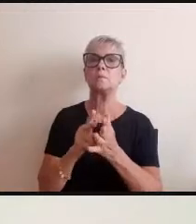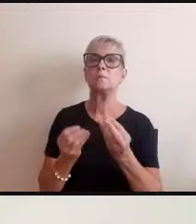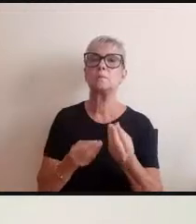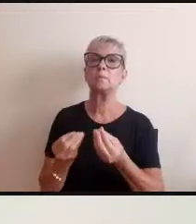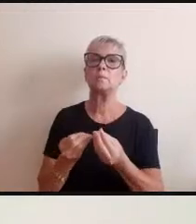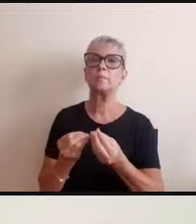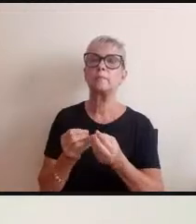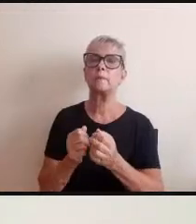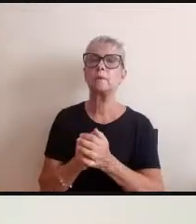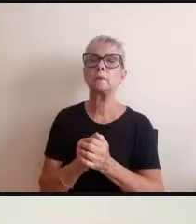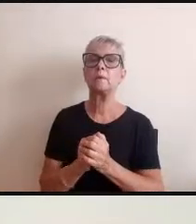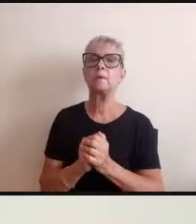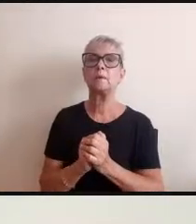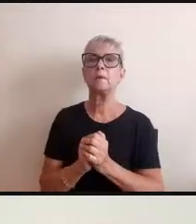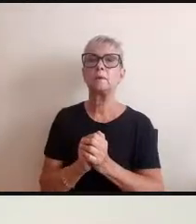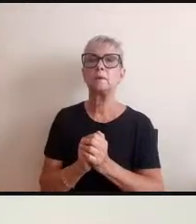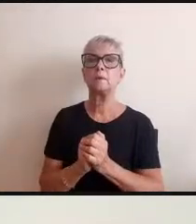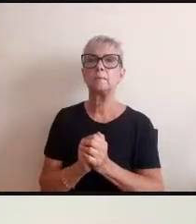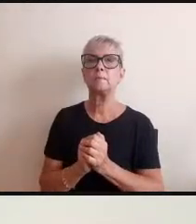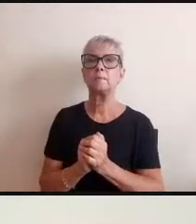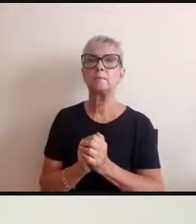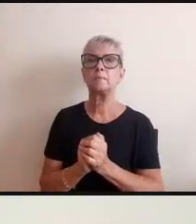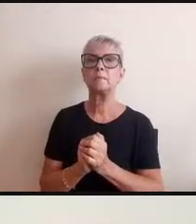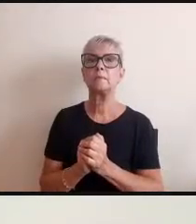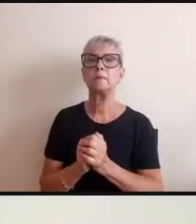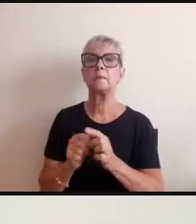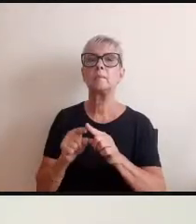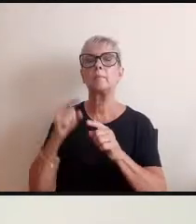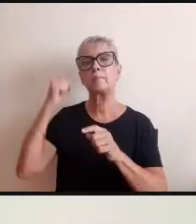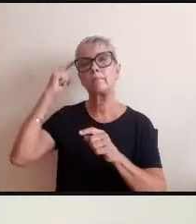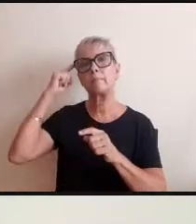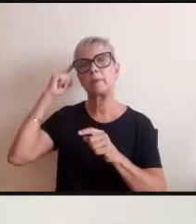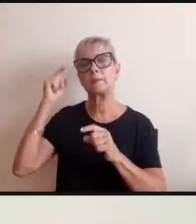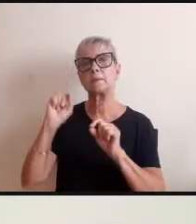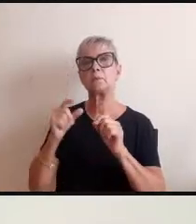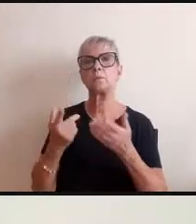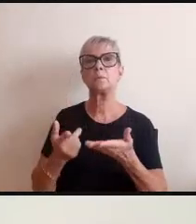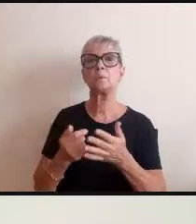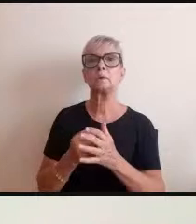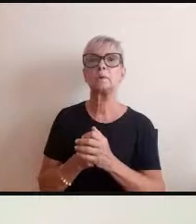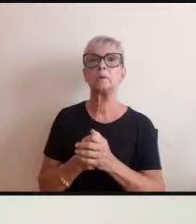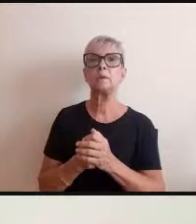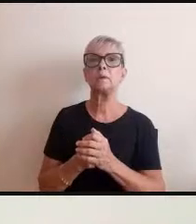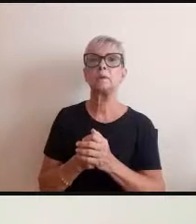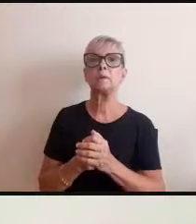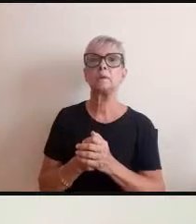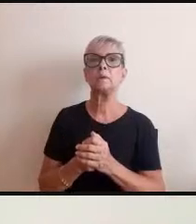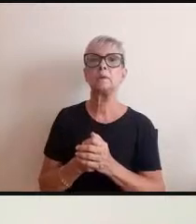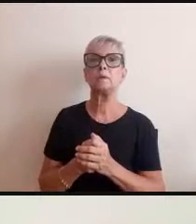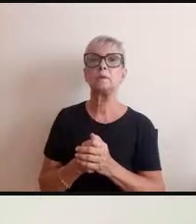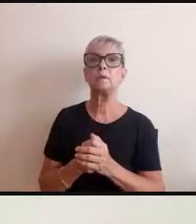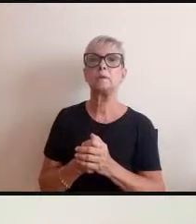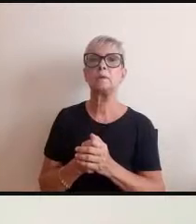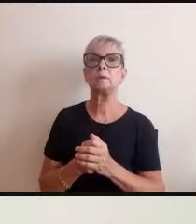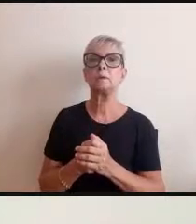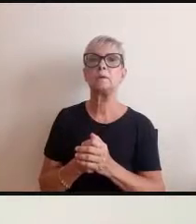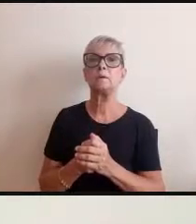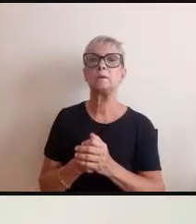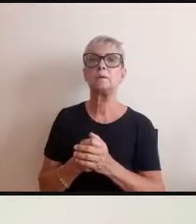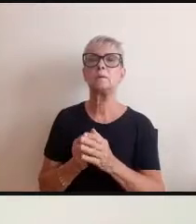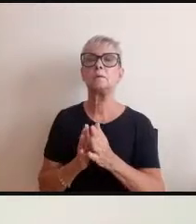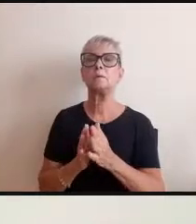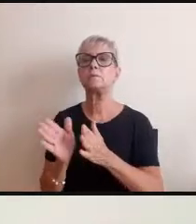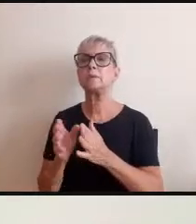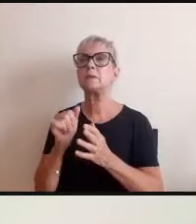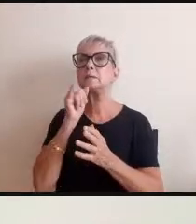e pensando justamente essa questão do desvio e da criação de